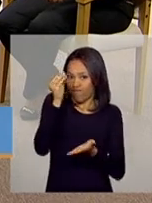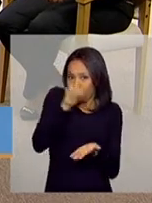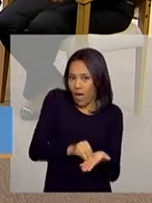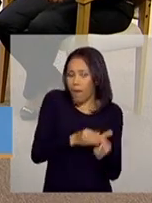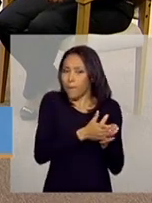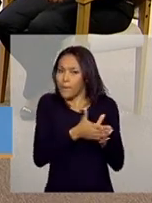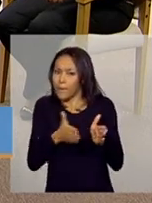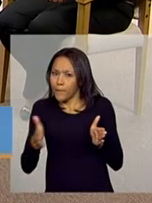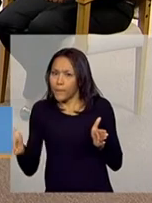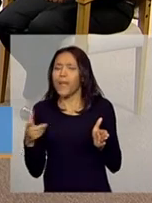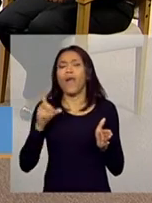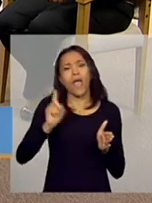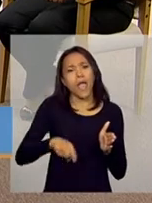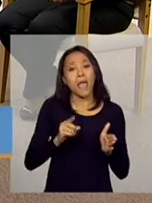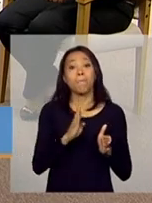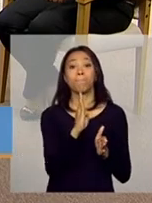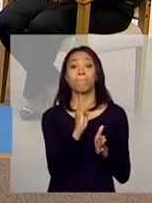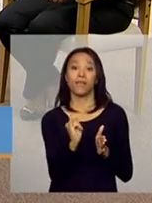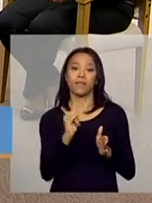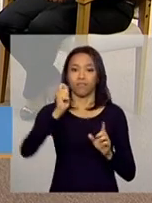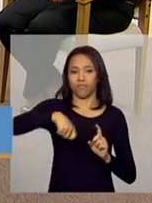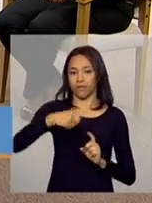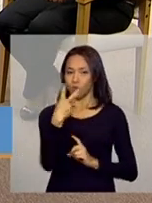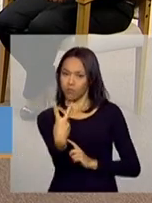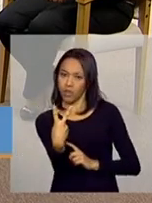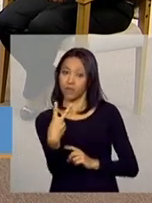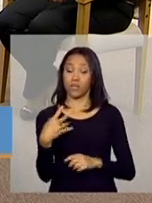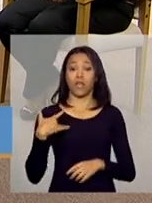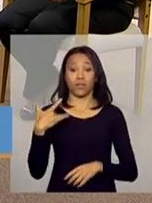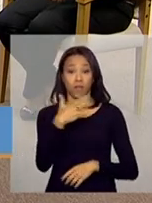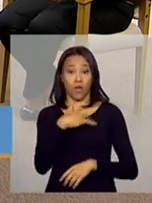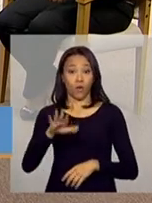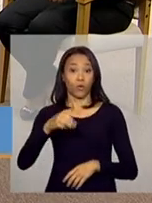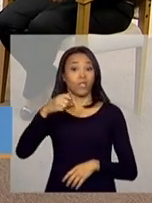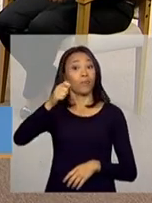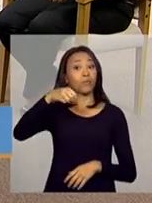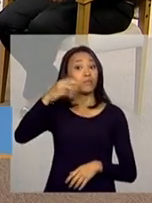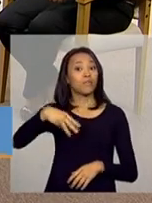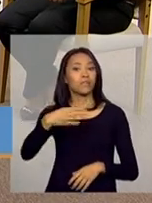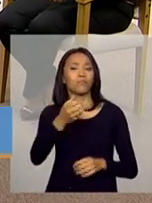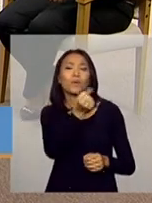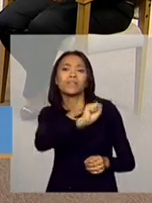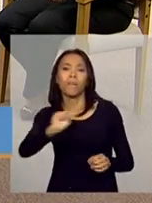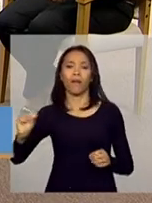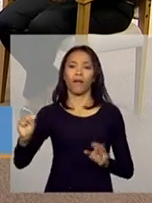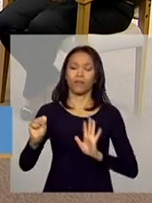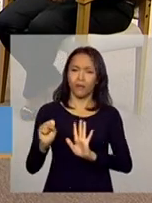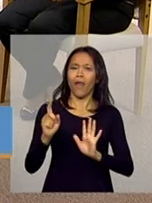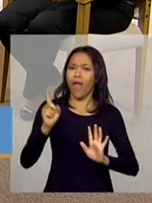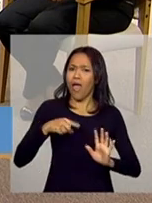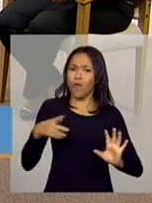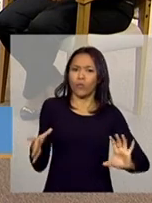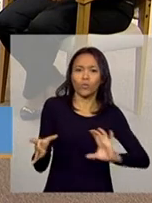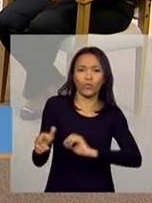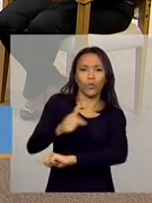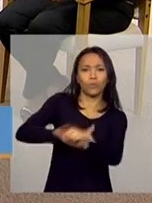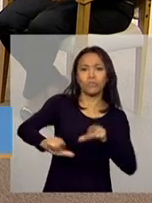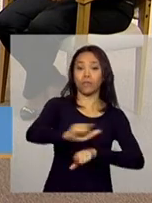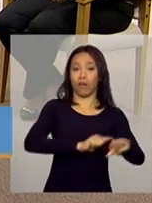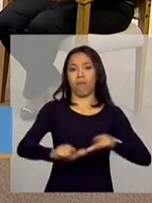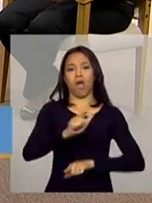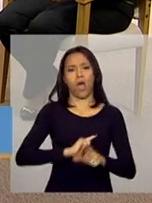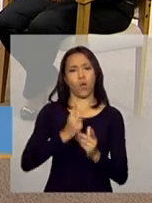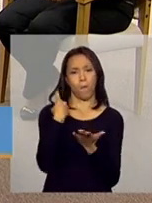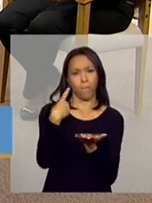na educação são períodos bimestrais e na saúde são períodos semestrais, há toda uma operação regular estabelecida